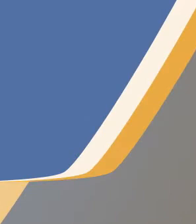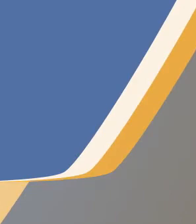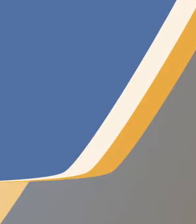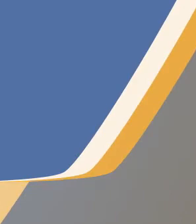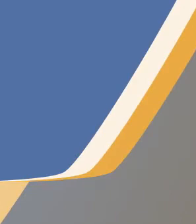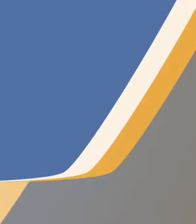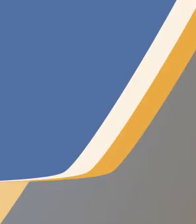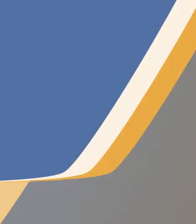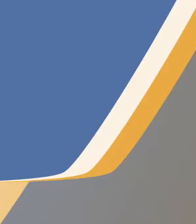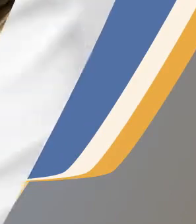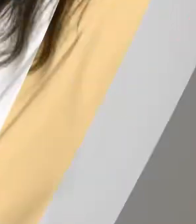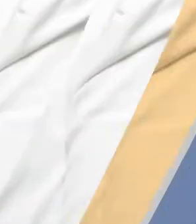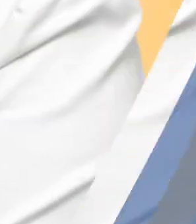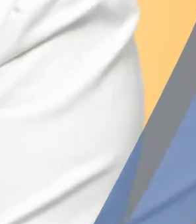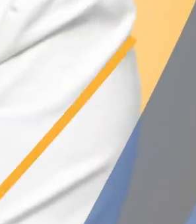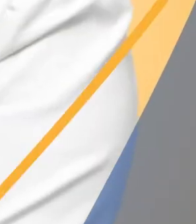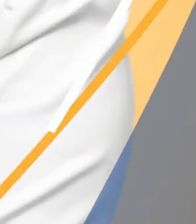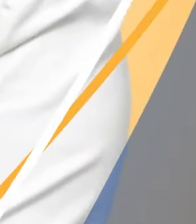We'll be right back.